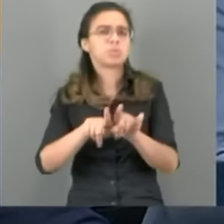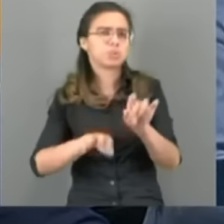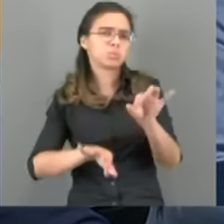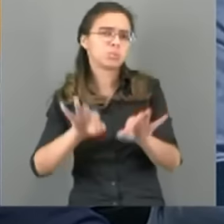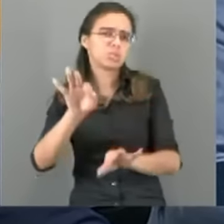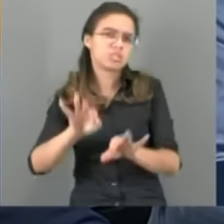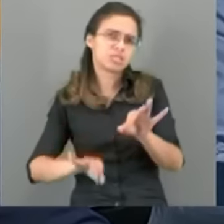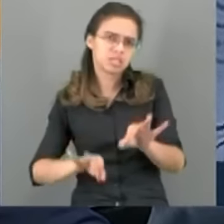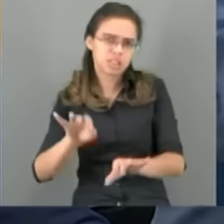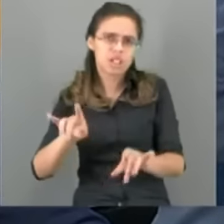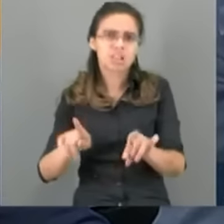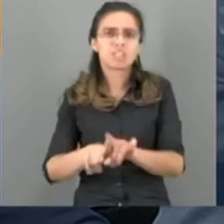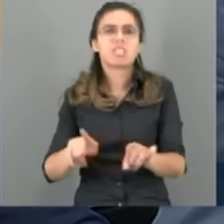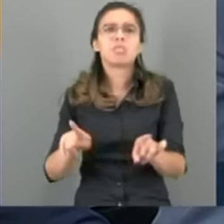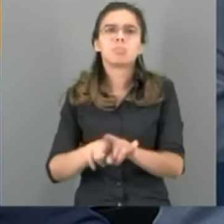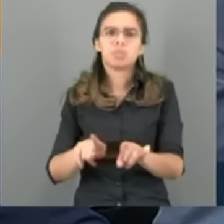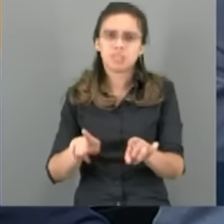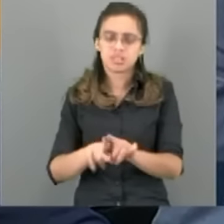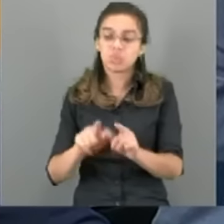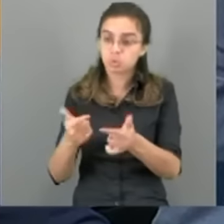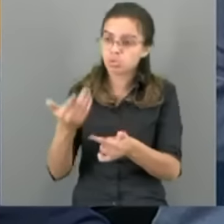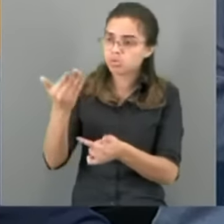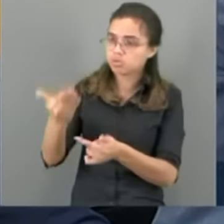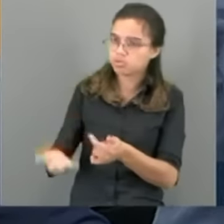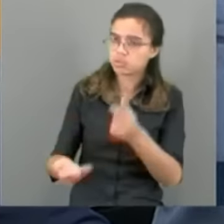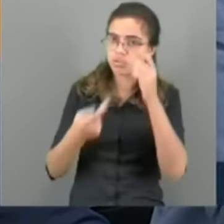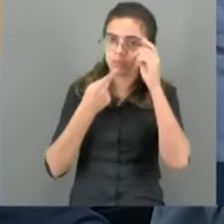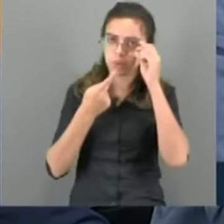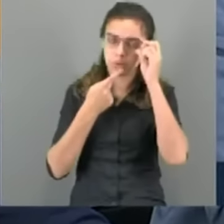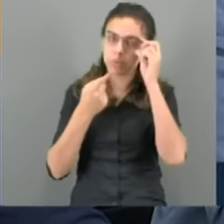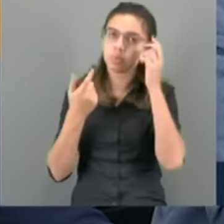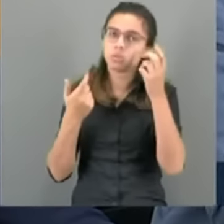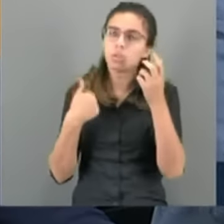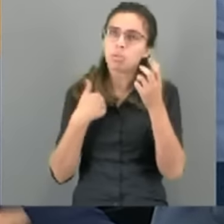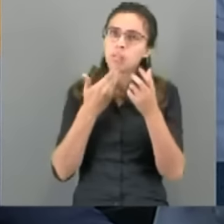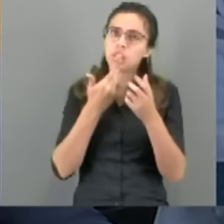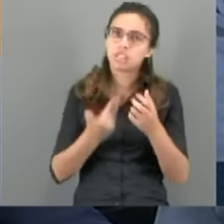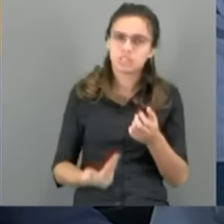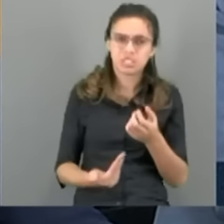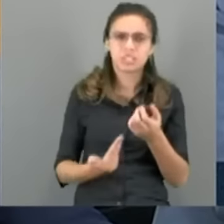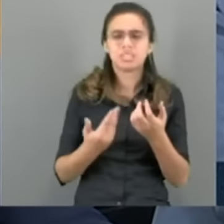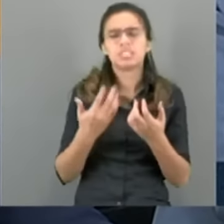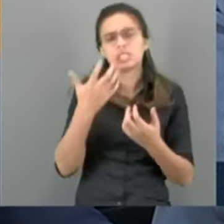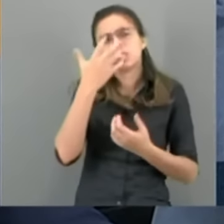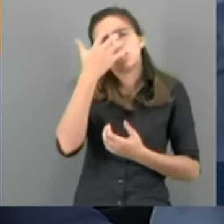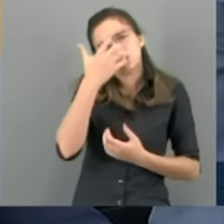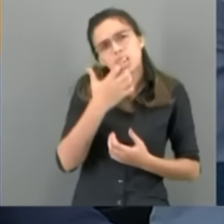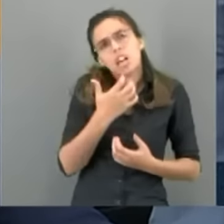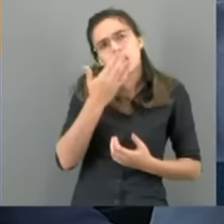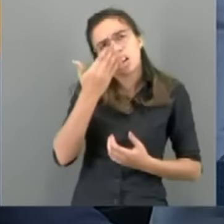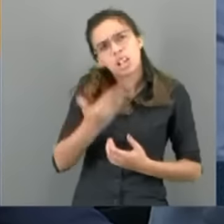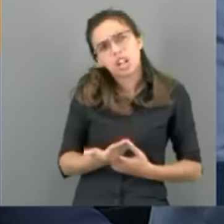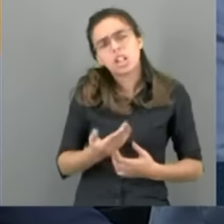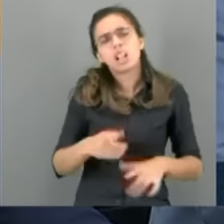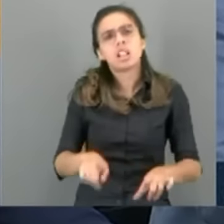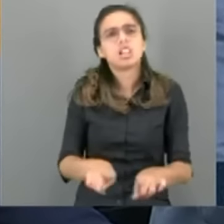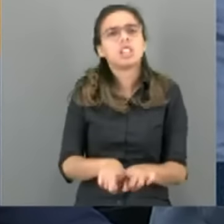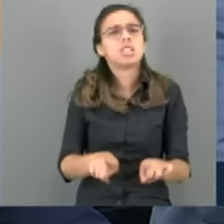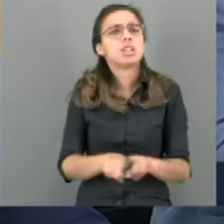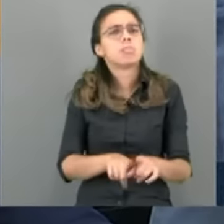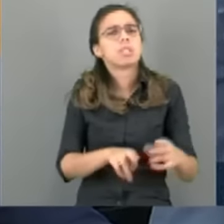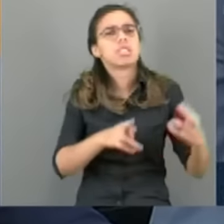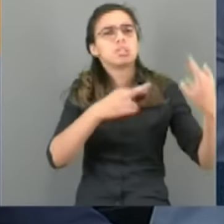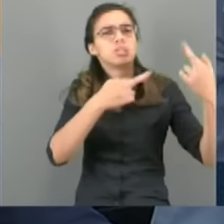de sorte que, assim, aproveitando a fala de Vossa Excelência, eu penso que em algum momento com muita serenidade com muita responsabilidade,